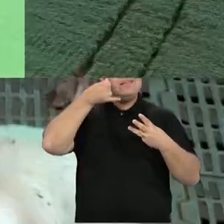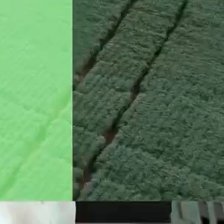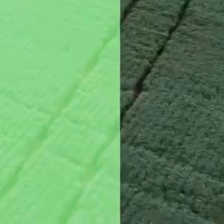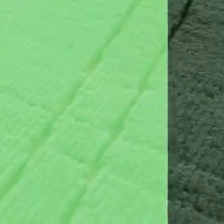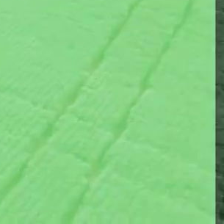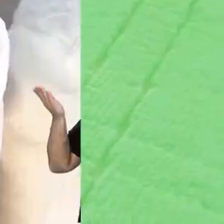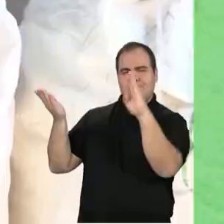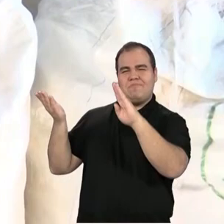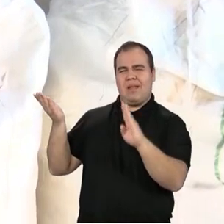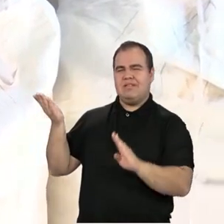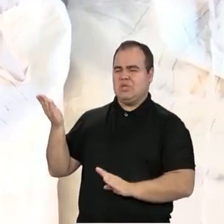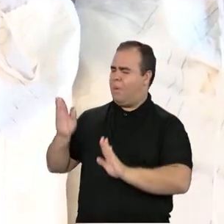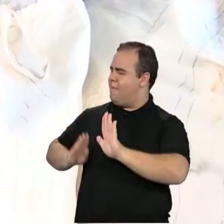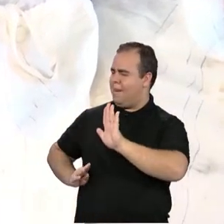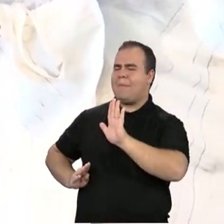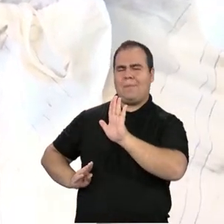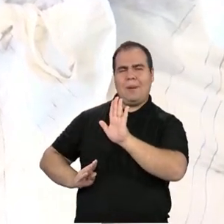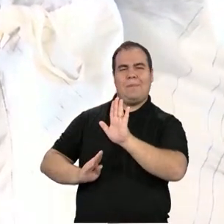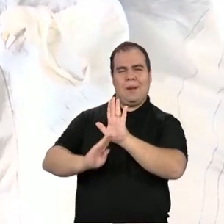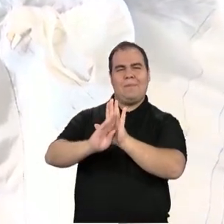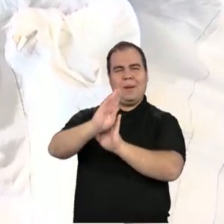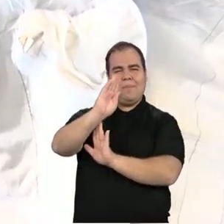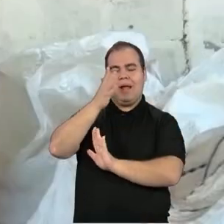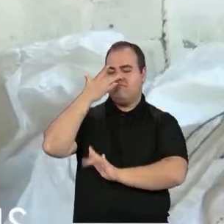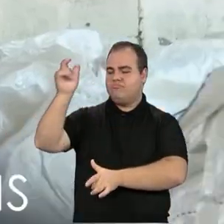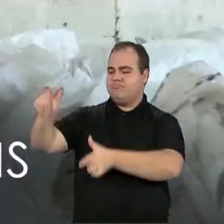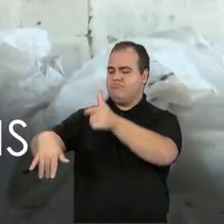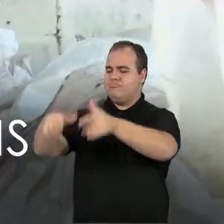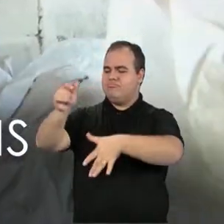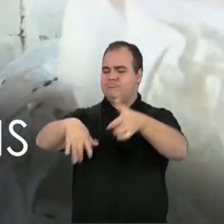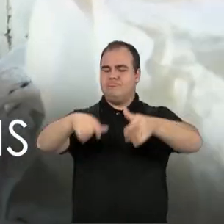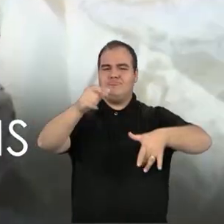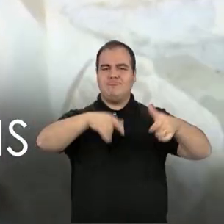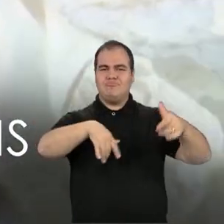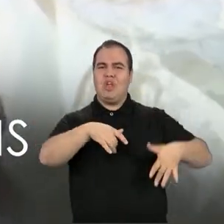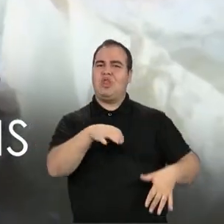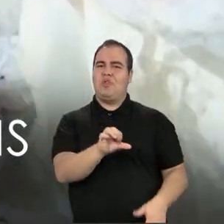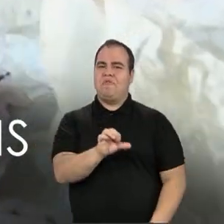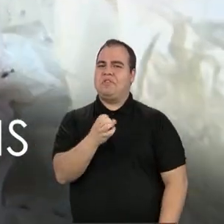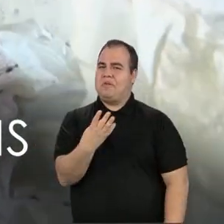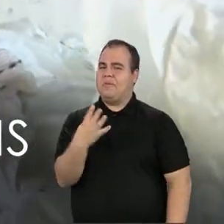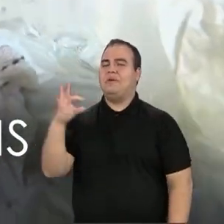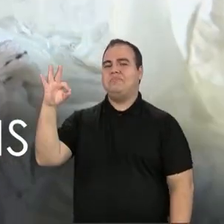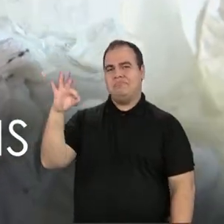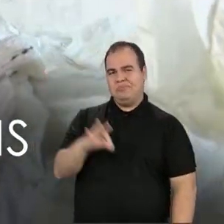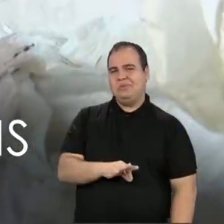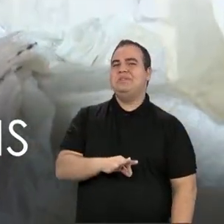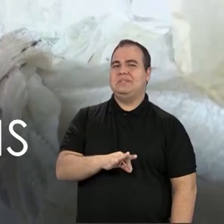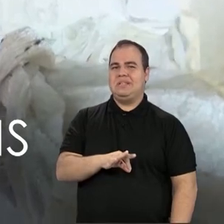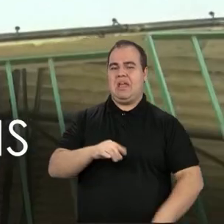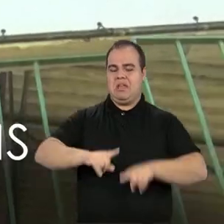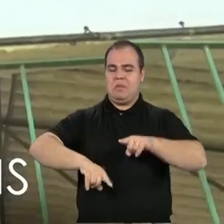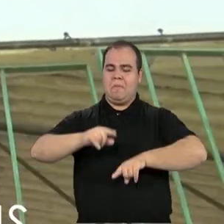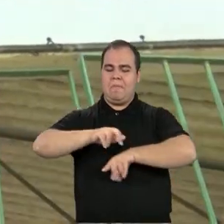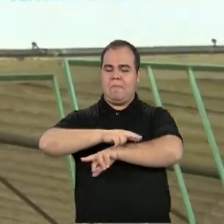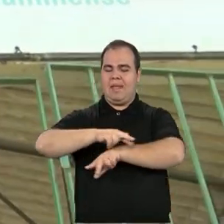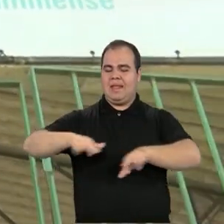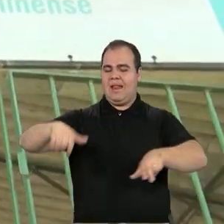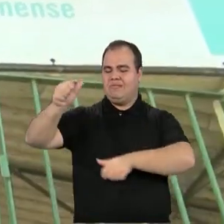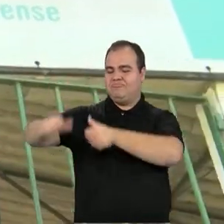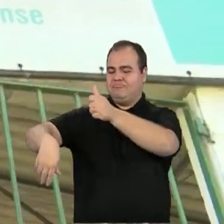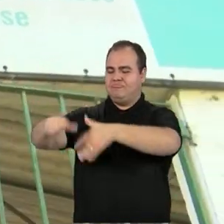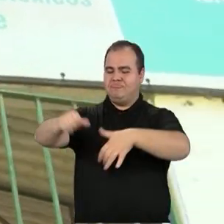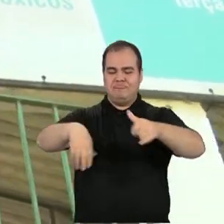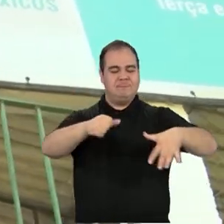O Brasil destina corretamente 94% das embalagens do mercado de defensivos. O